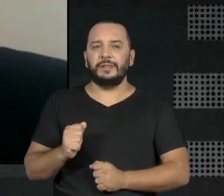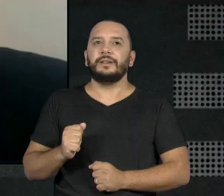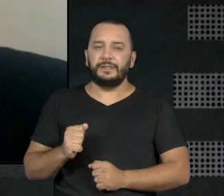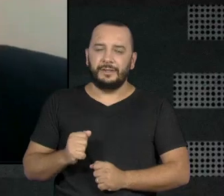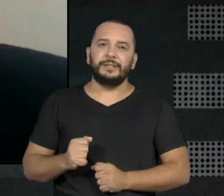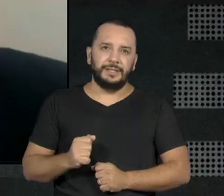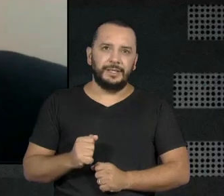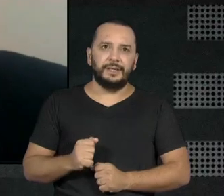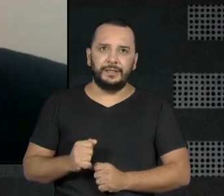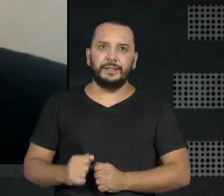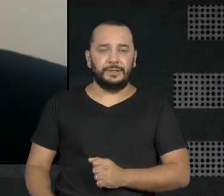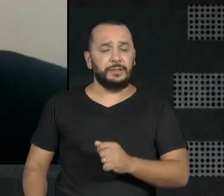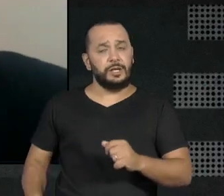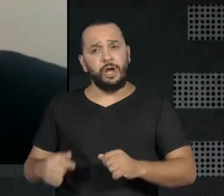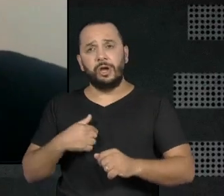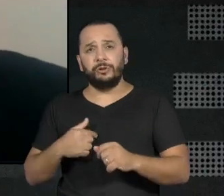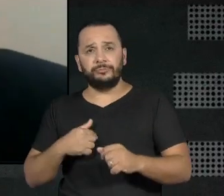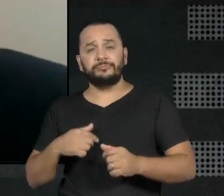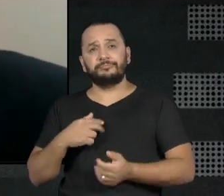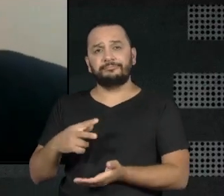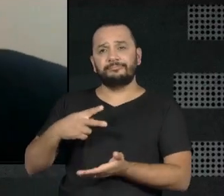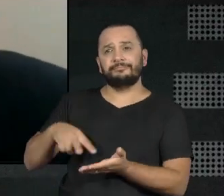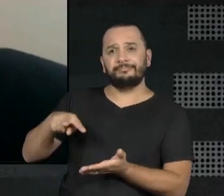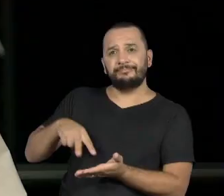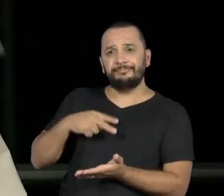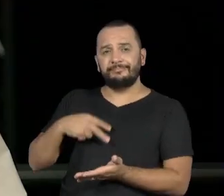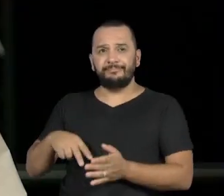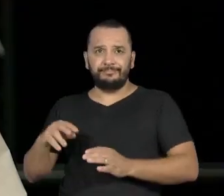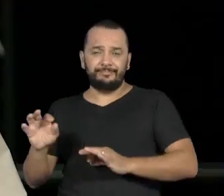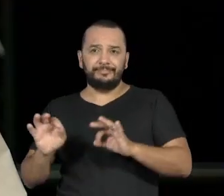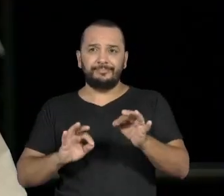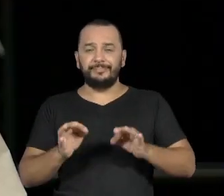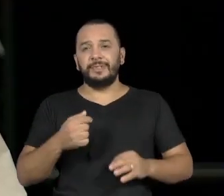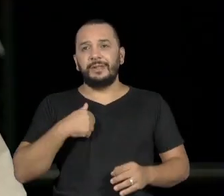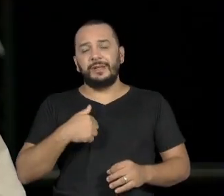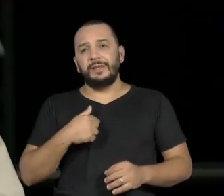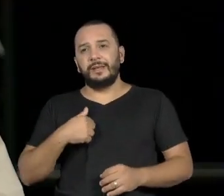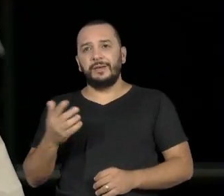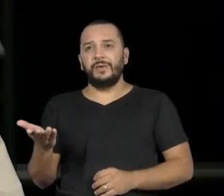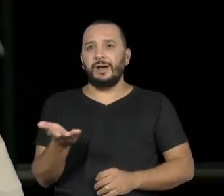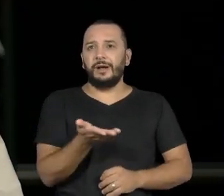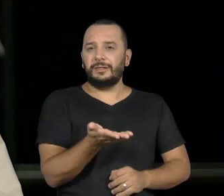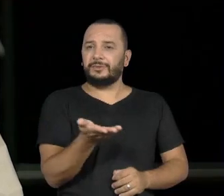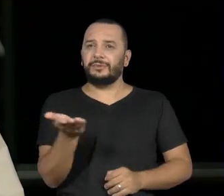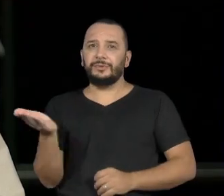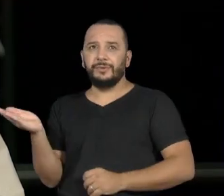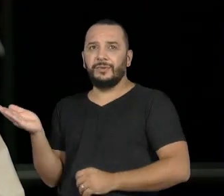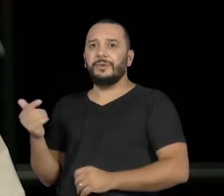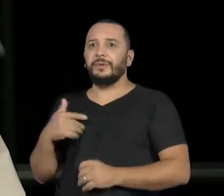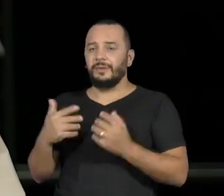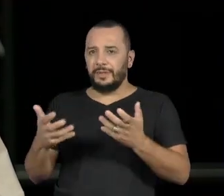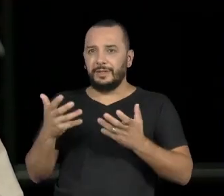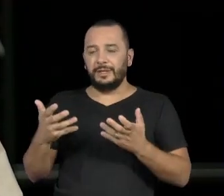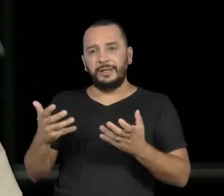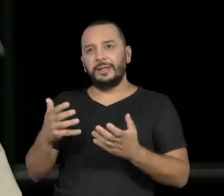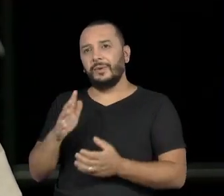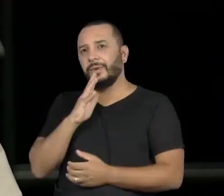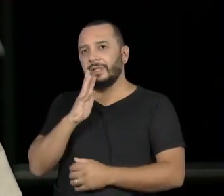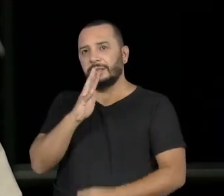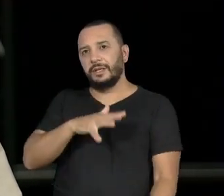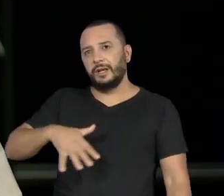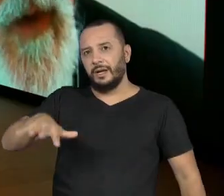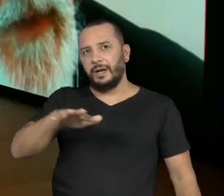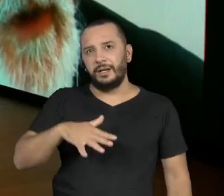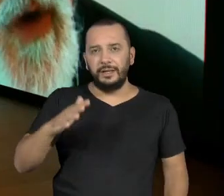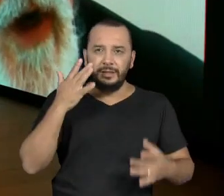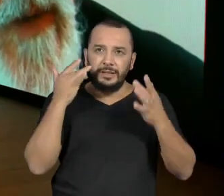Eva Vilma, e eu ficava atrás, dançando, sei lá, fazendo garçom. Eu queria trabalhar para conhecer aquele meio também, né?